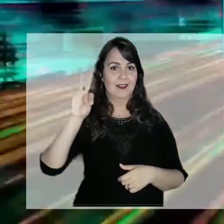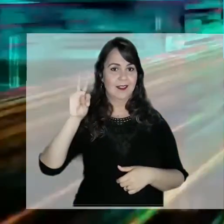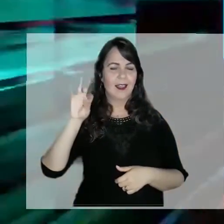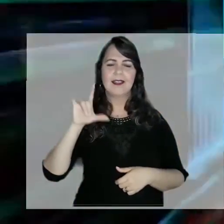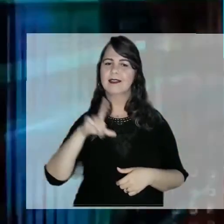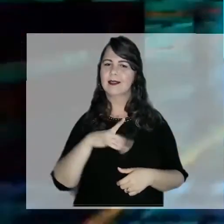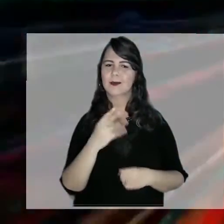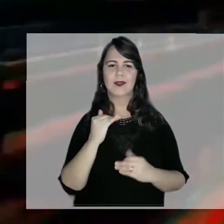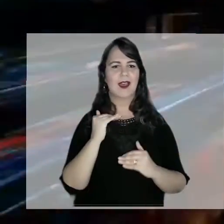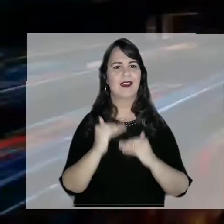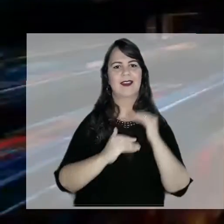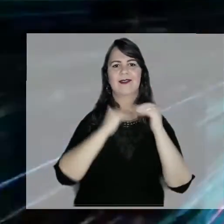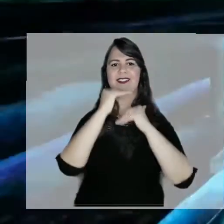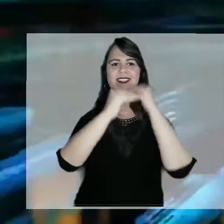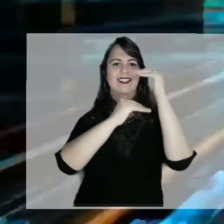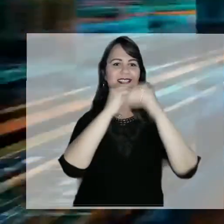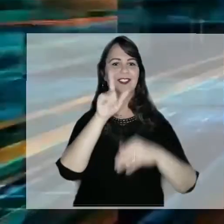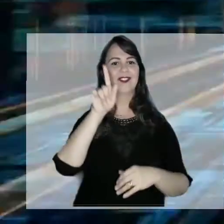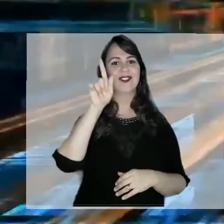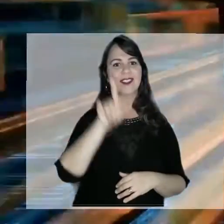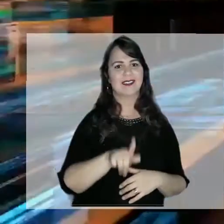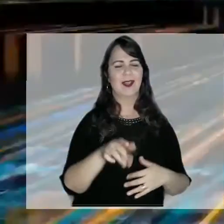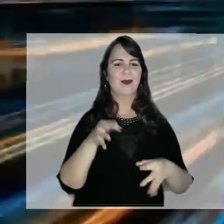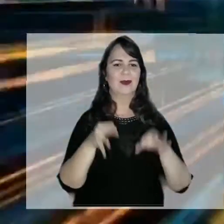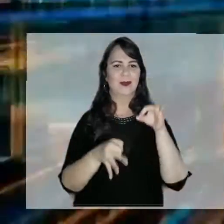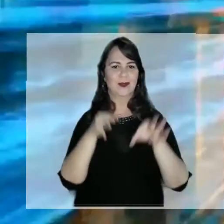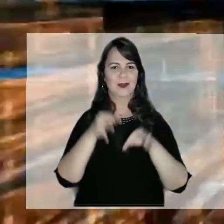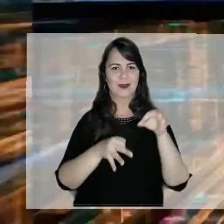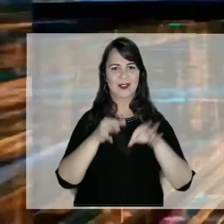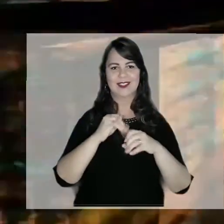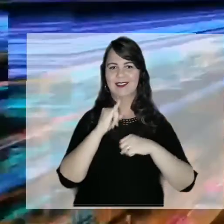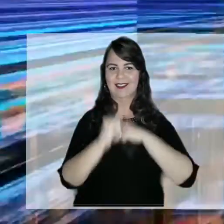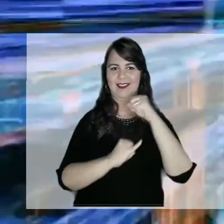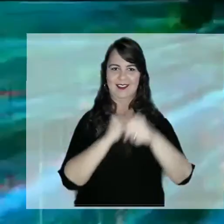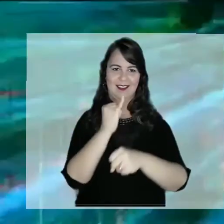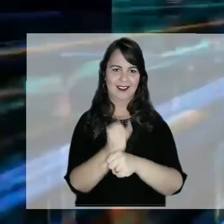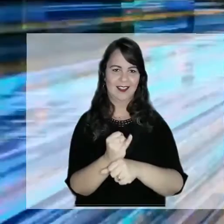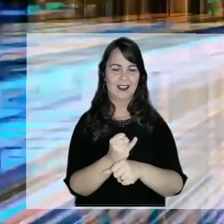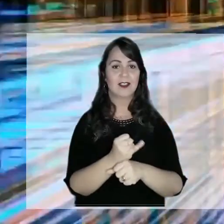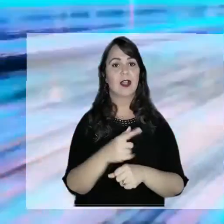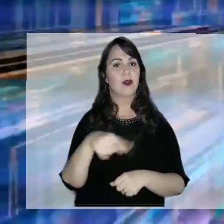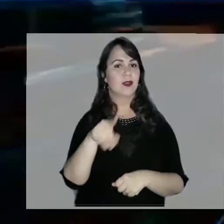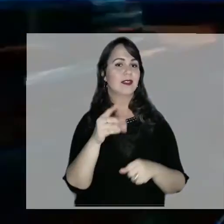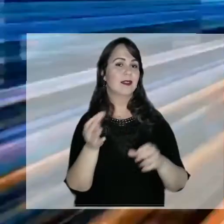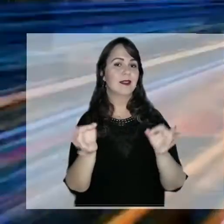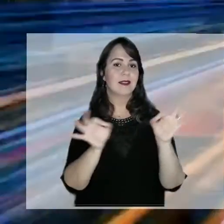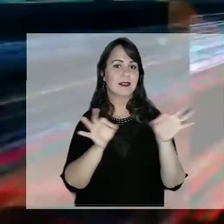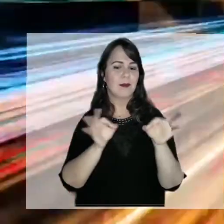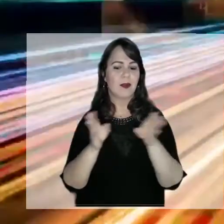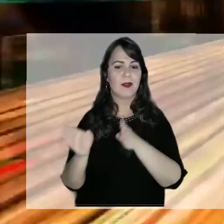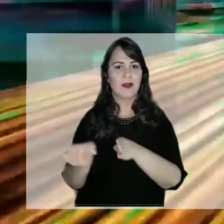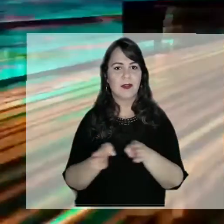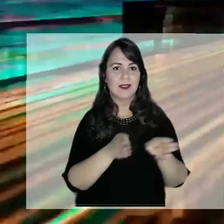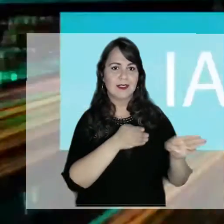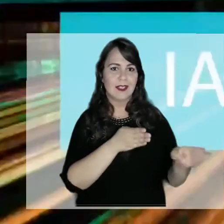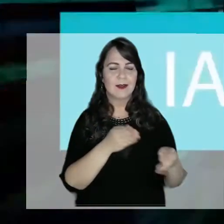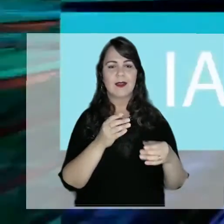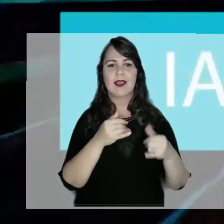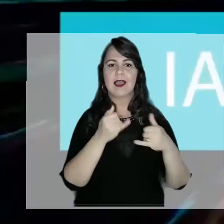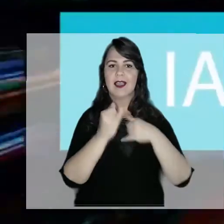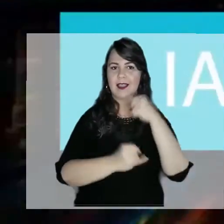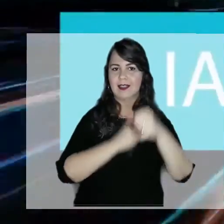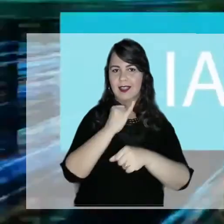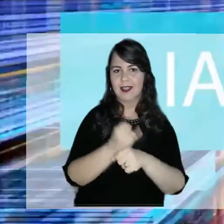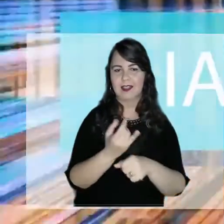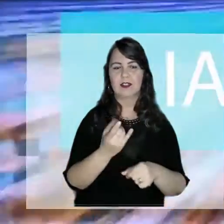avançado muito nesse novo modelo de gestão e justiça digital. Aperfeiçoamento do sistema de processo eletrônico.